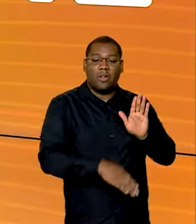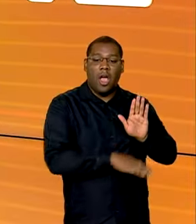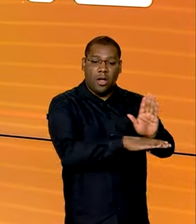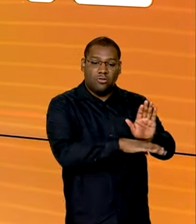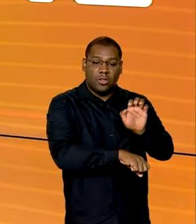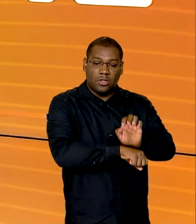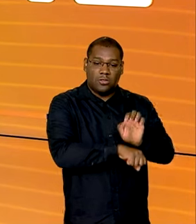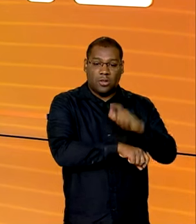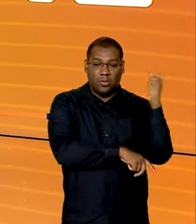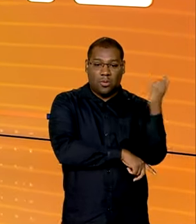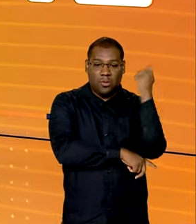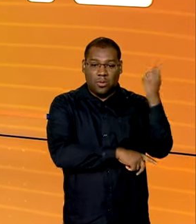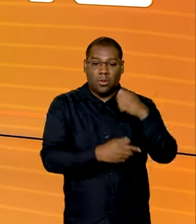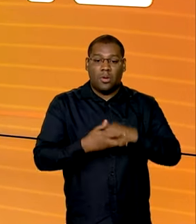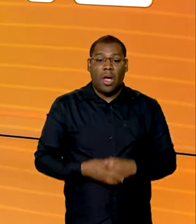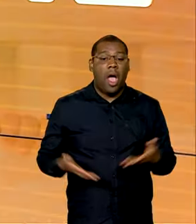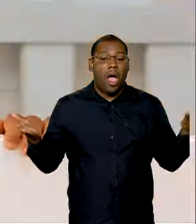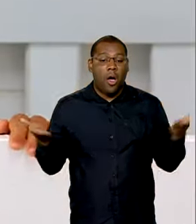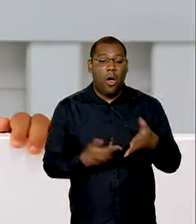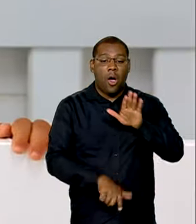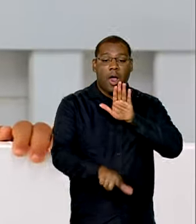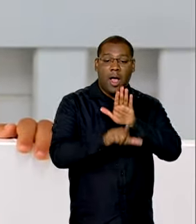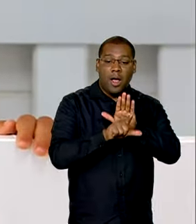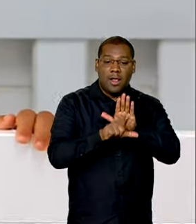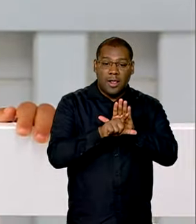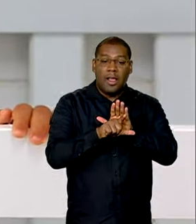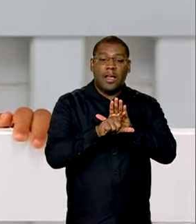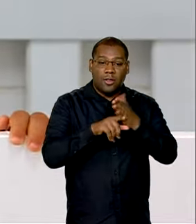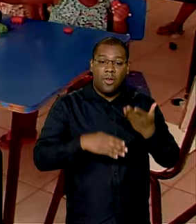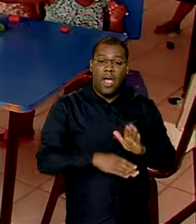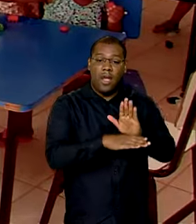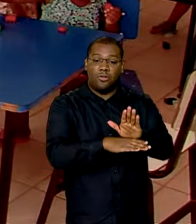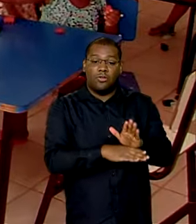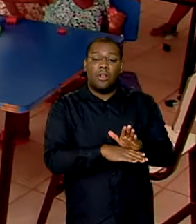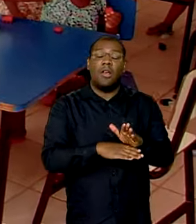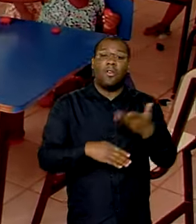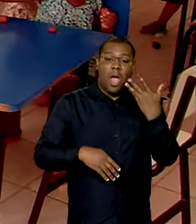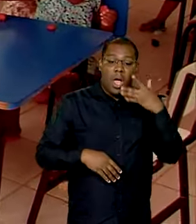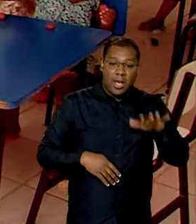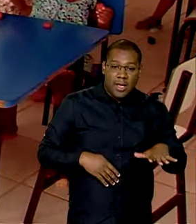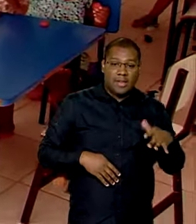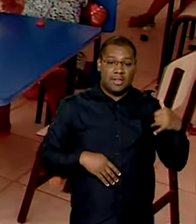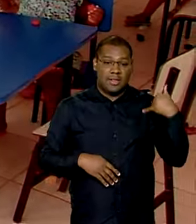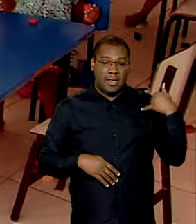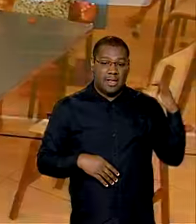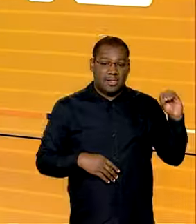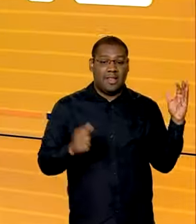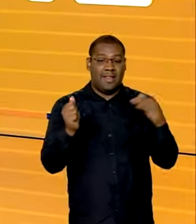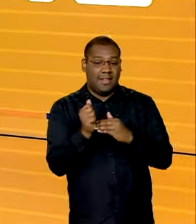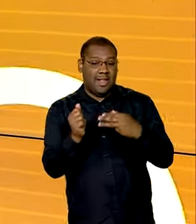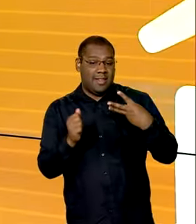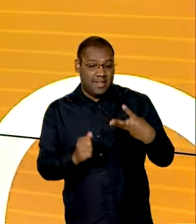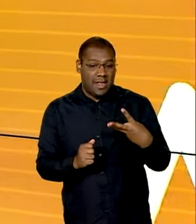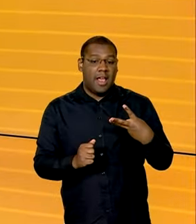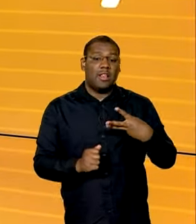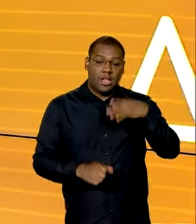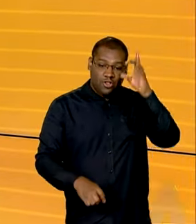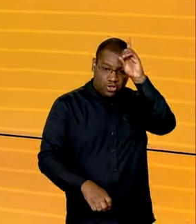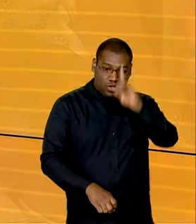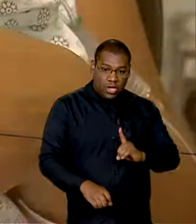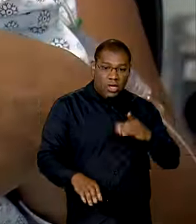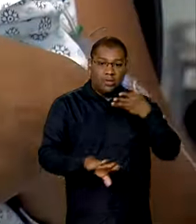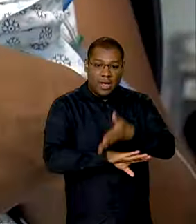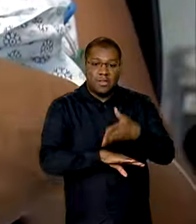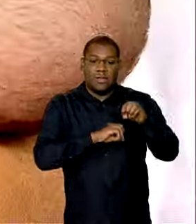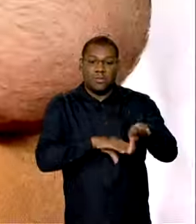E veja também sancionada a lei que garante o acesso à educação infantil de crianças até 3 anos. E ainda lançada